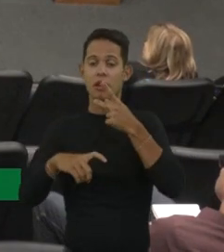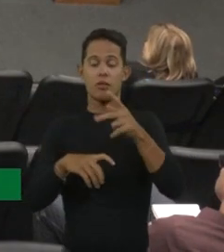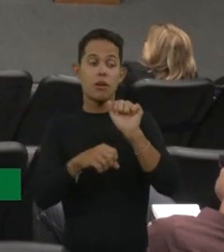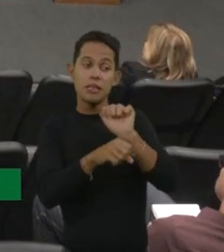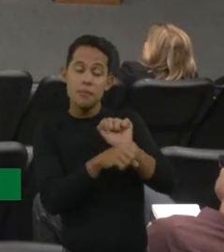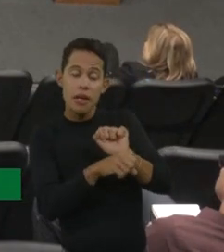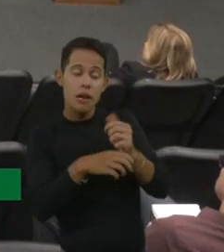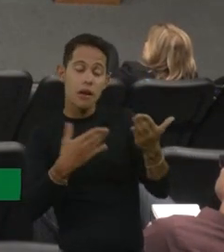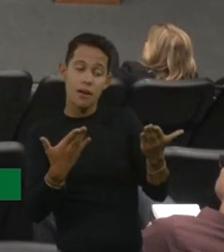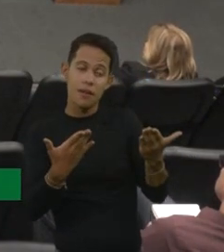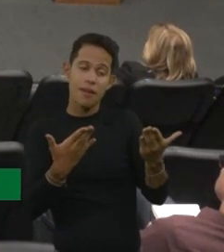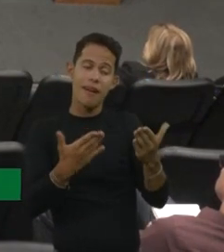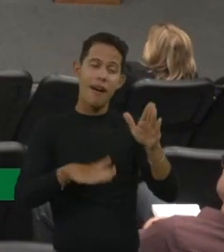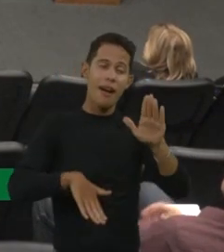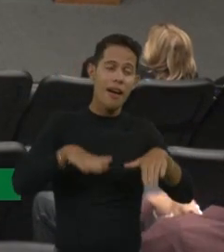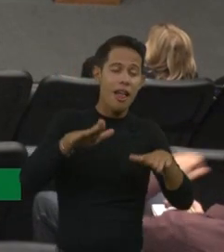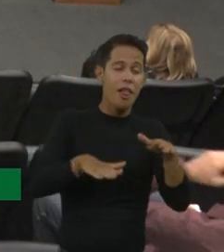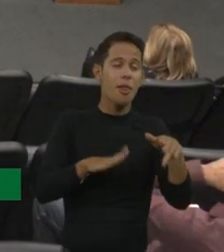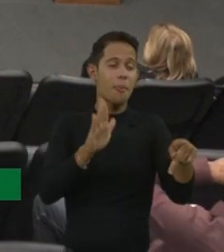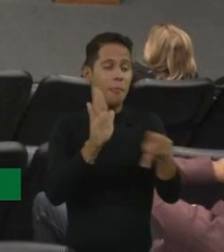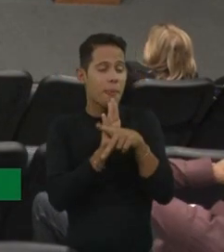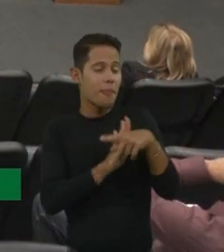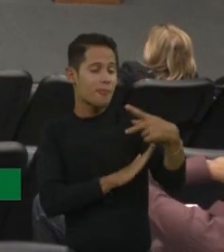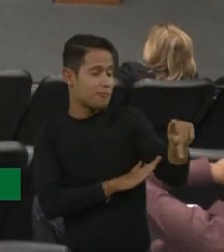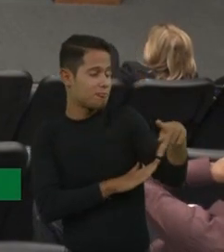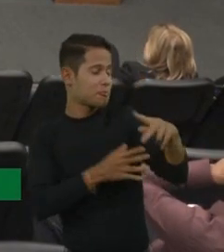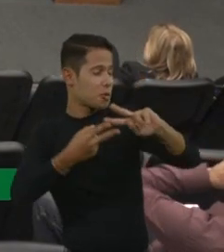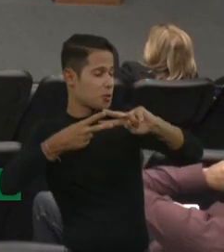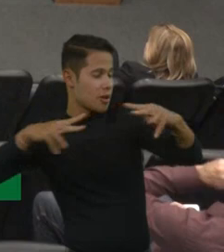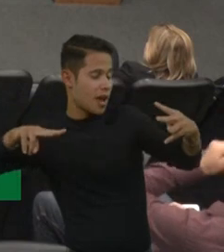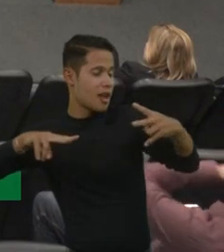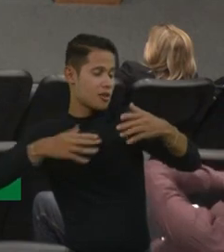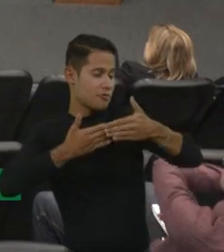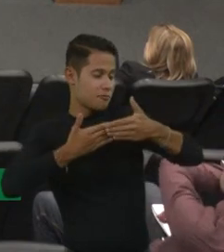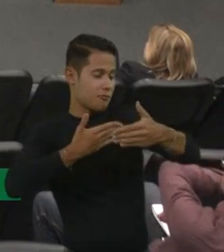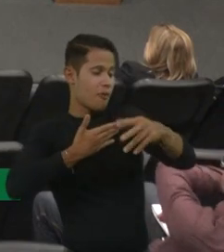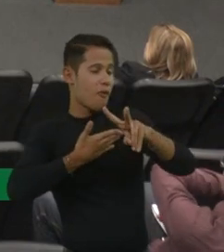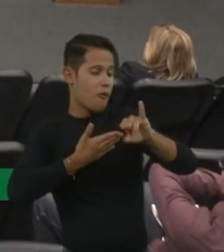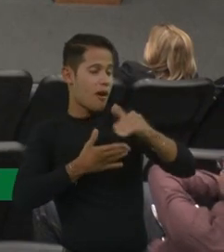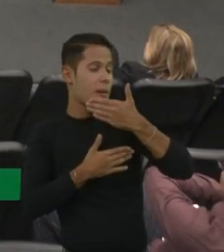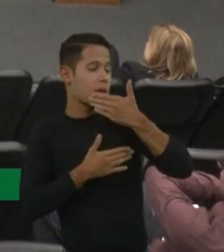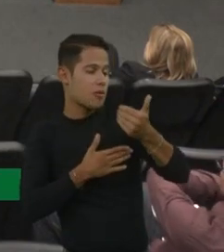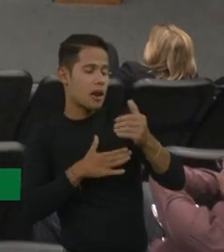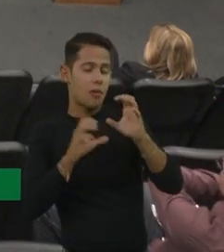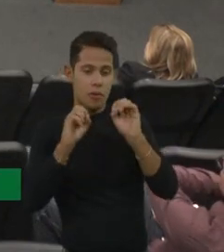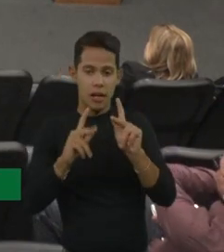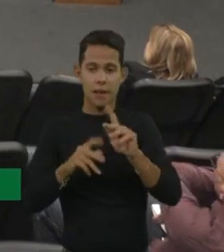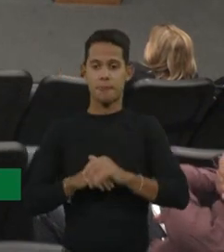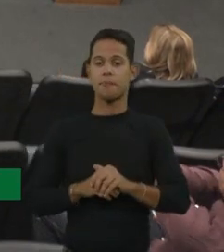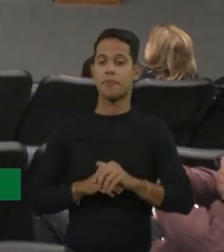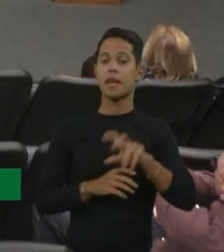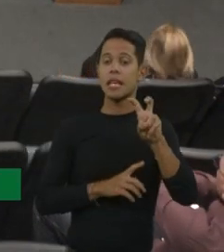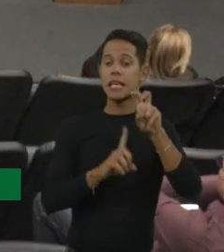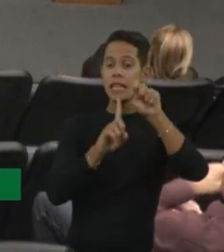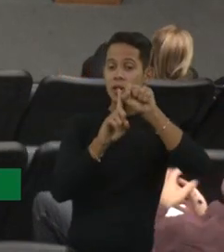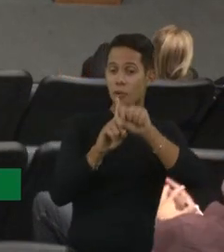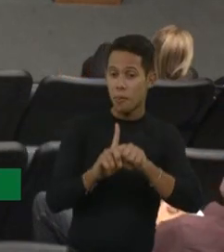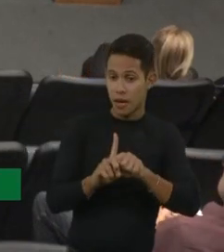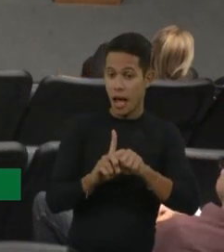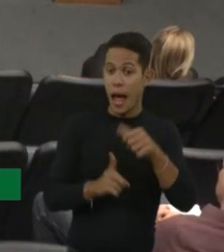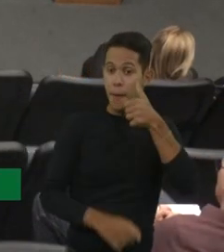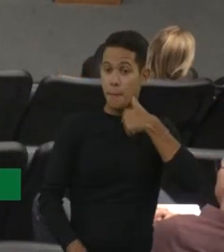que seria, né, uma, seria dele, que daqui a pouco isso ia melhorar. Com cinco meses, a mãe viu que ele estava pior,